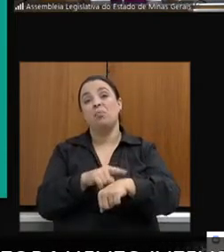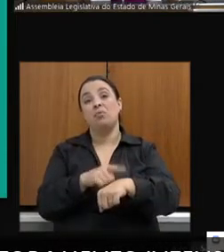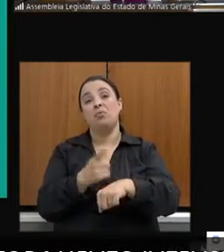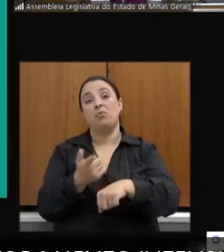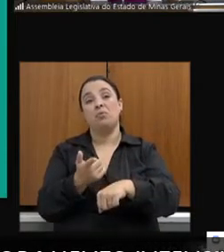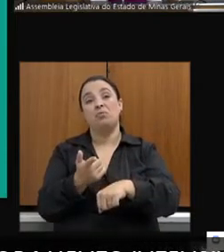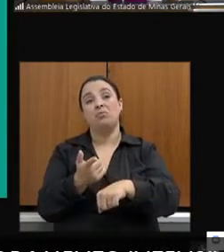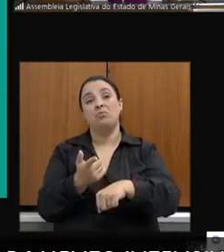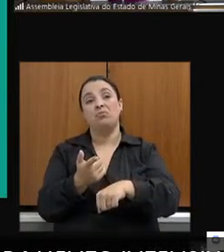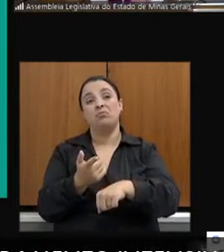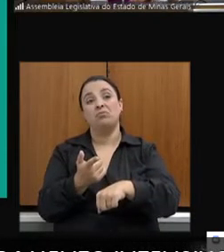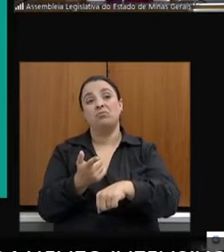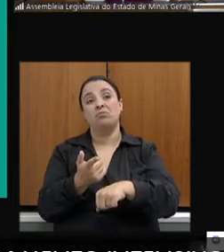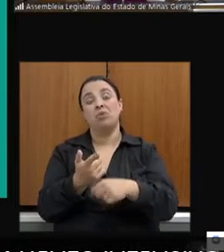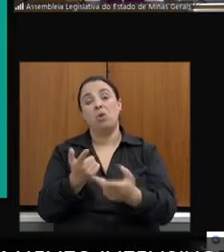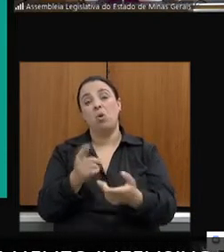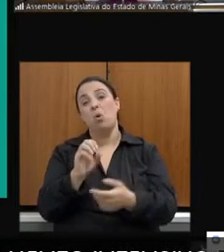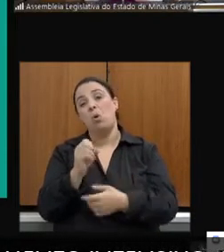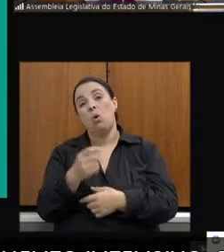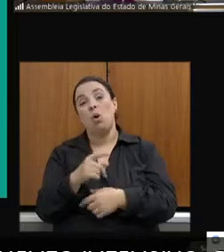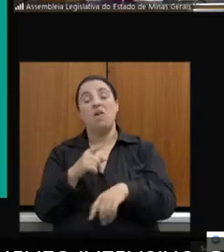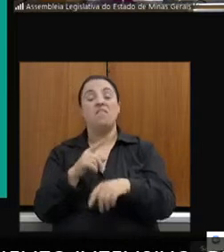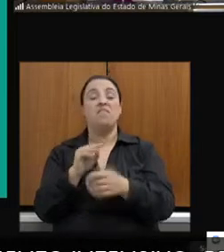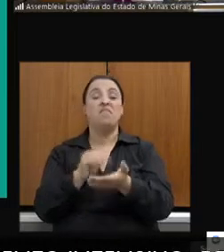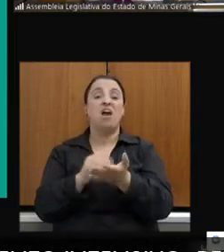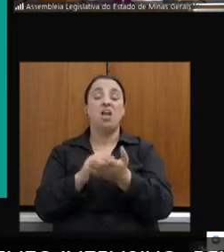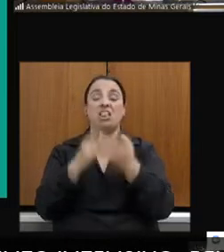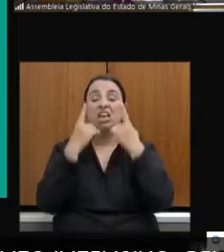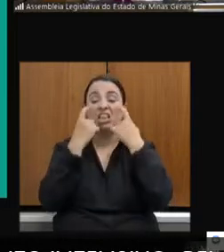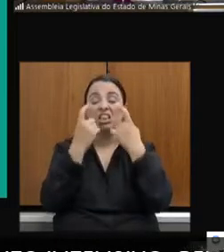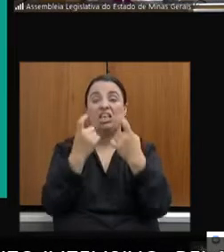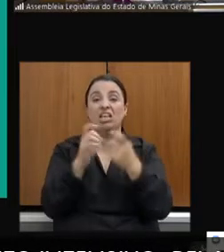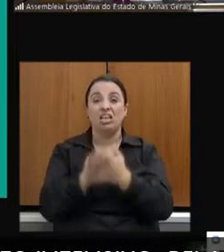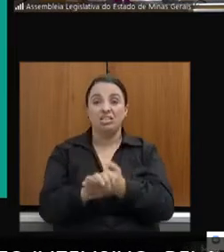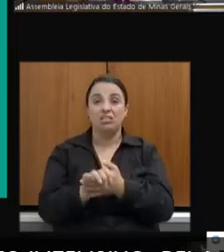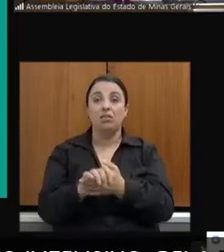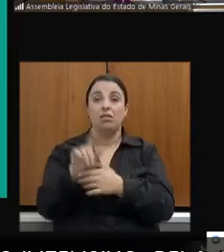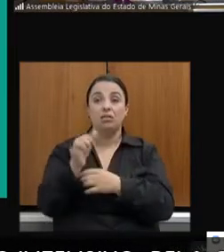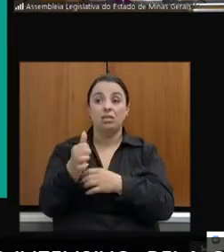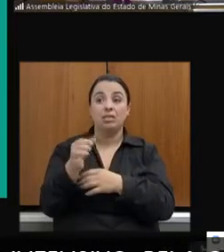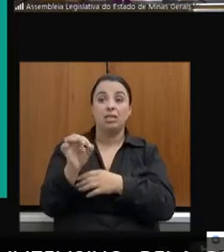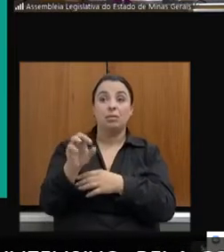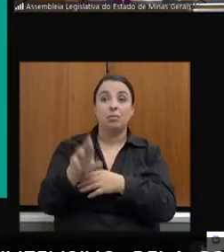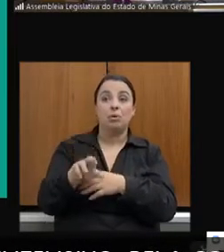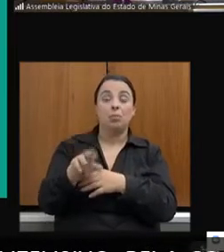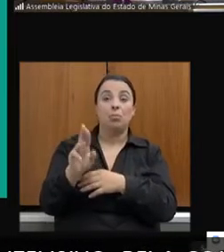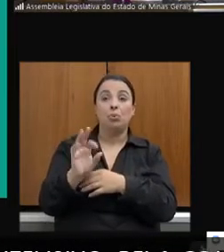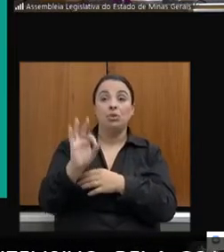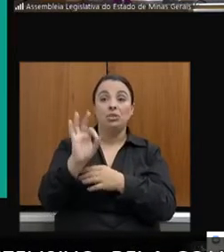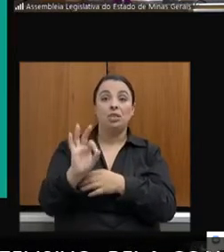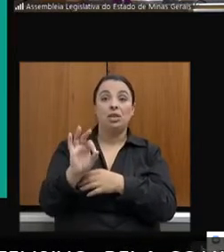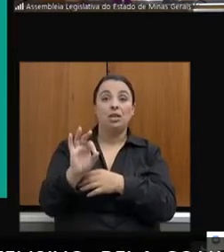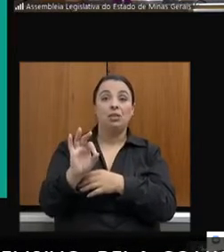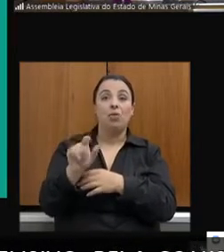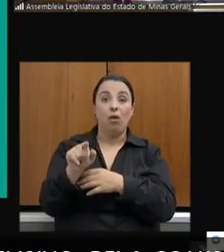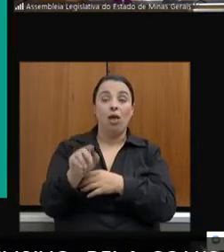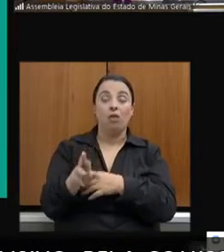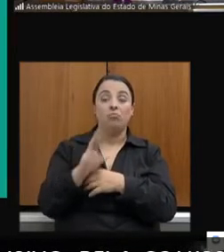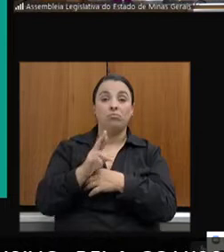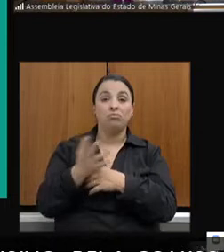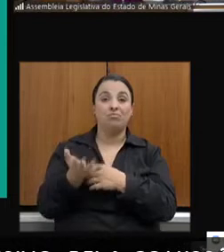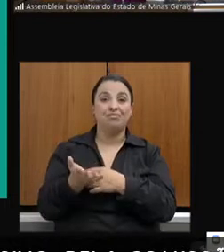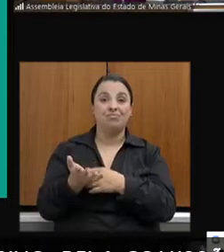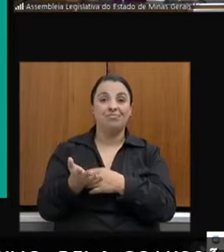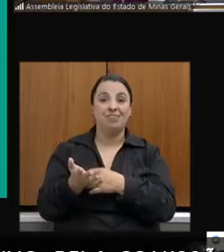a falta de tempo ou de interesse foi a resposta de mais de 60% dos entrevistados para a não prática. Então,